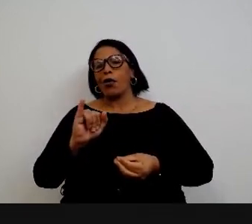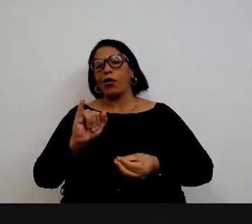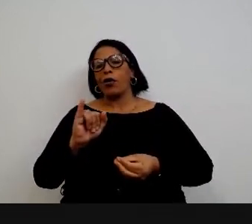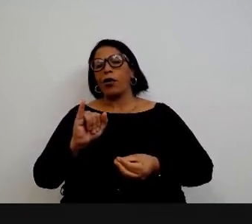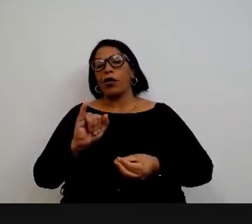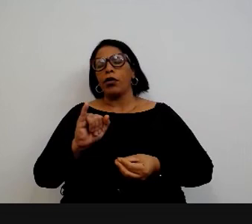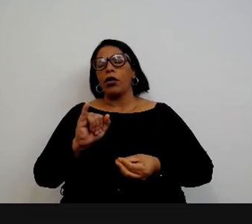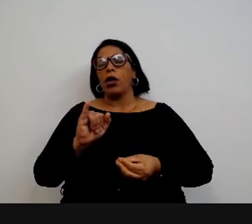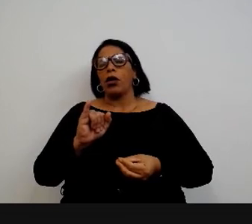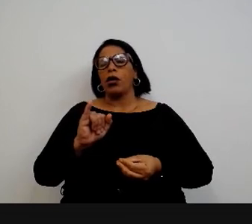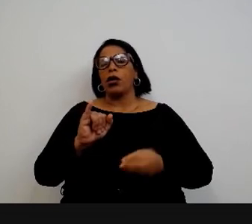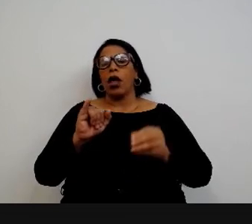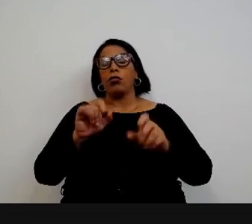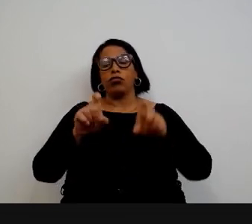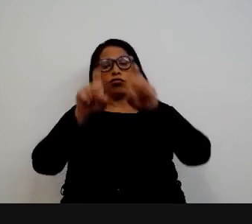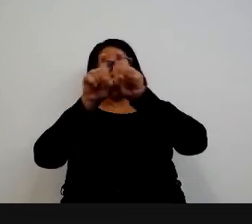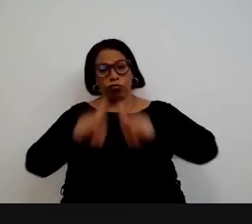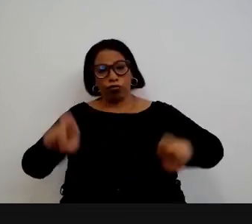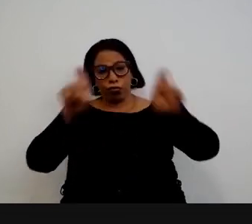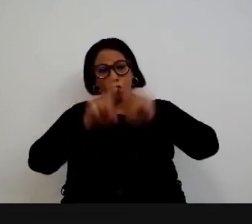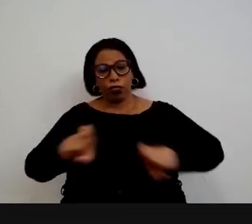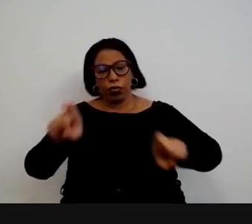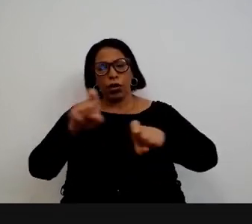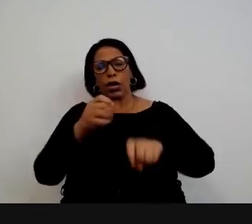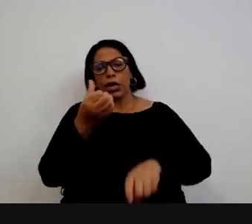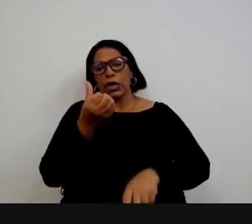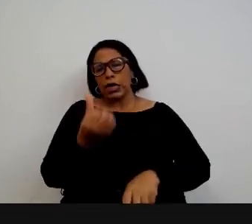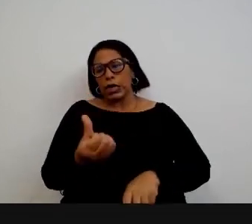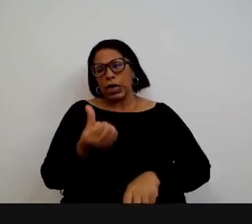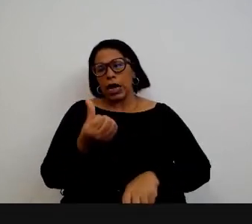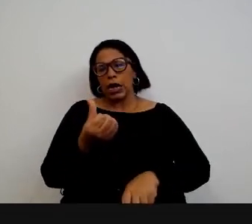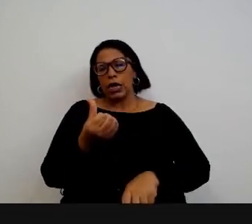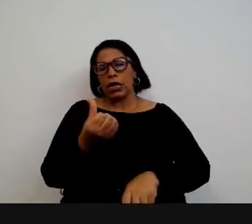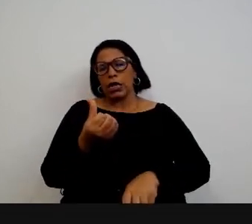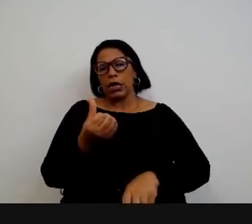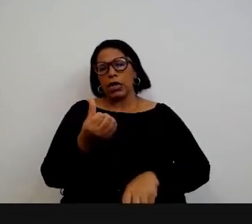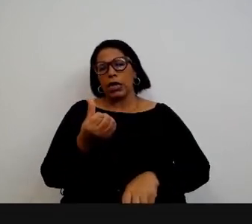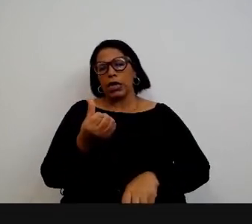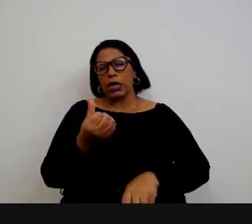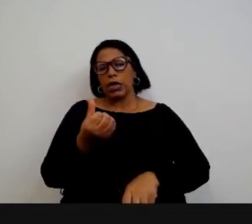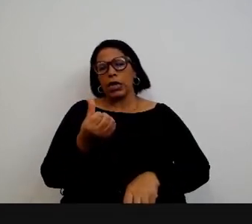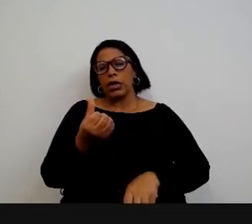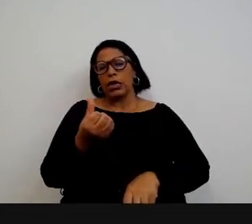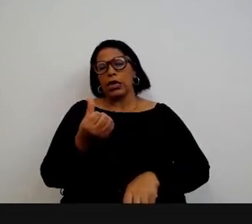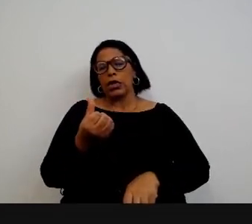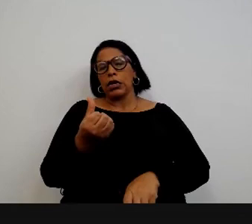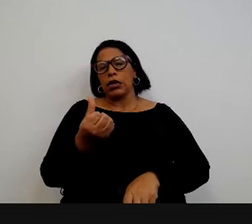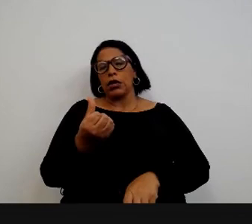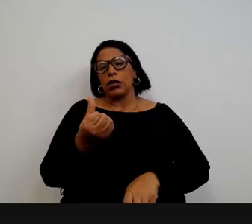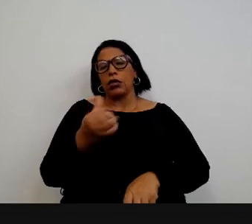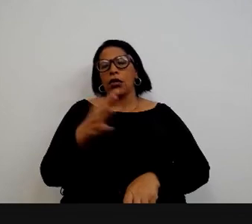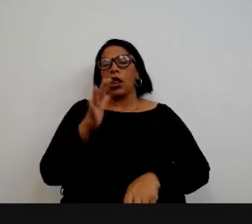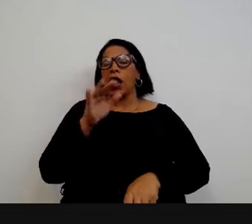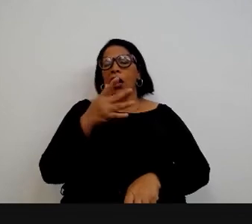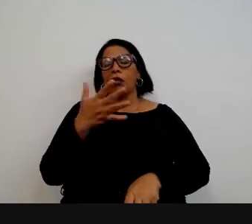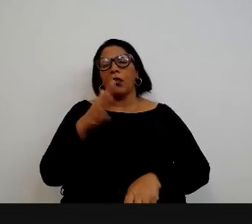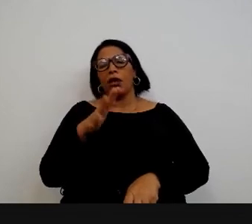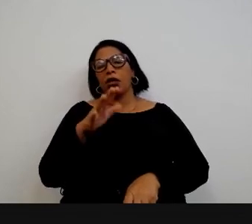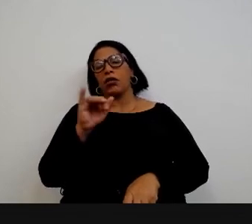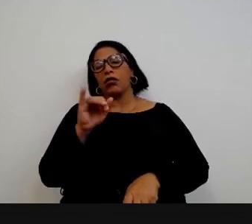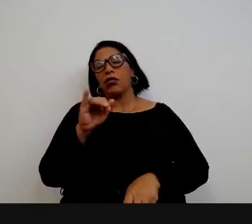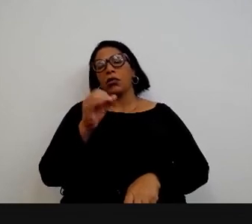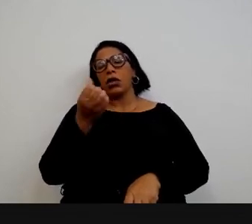gestões processuais são feitas nos órgãos os seis não sei se se usa mas é o nosso software de gestão